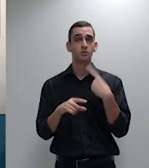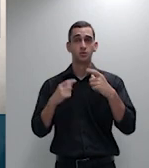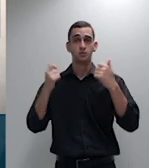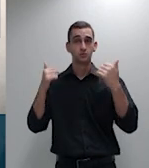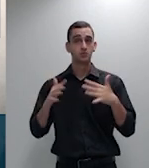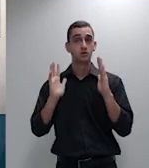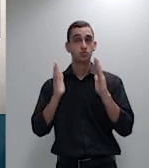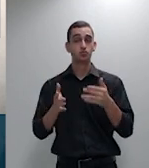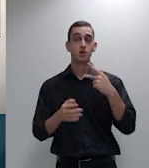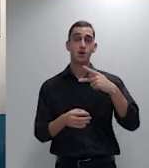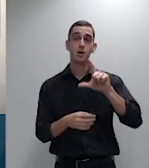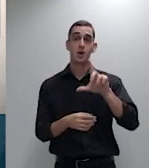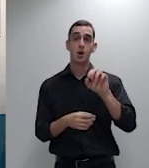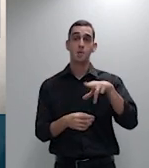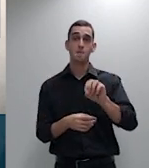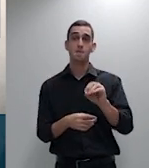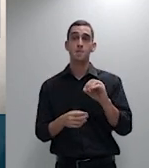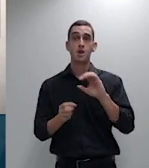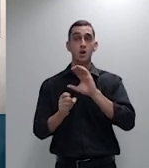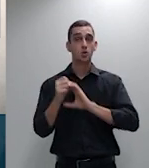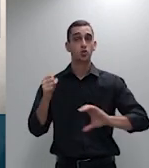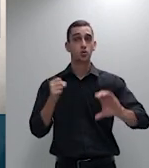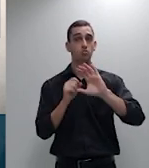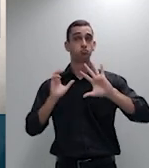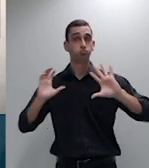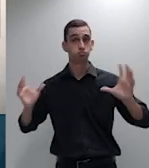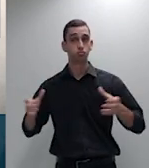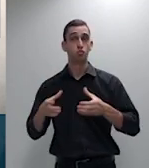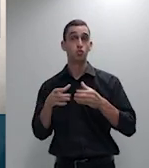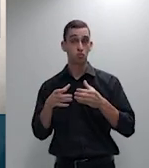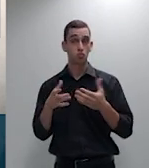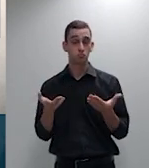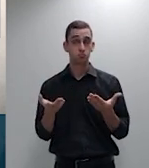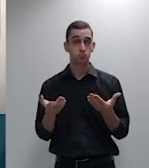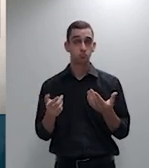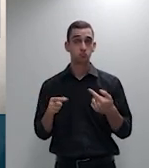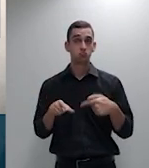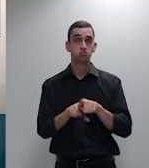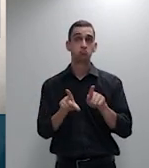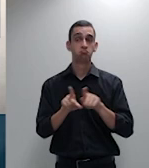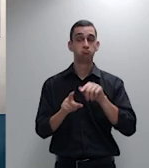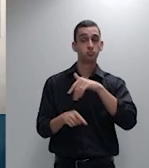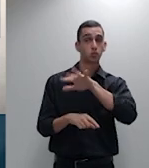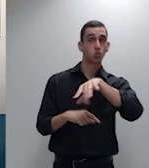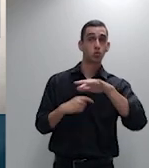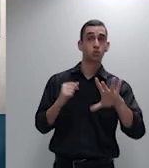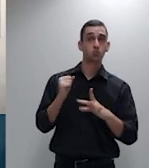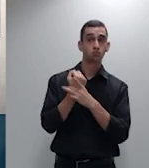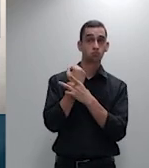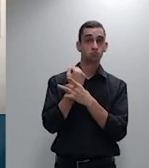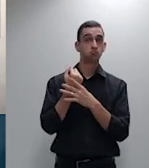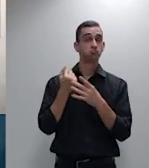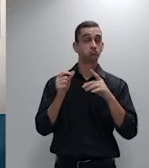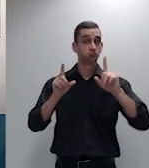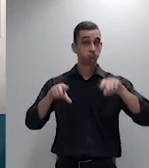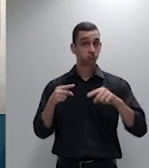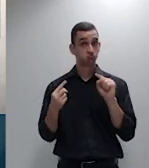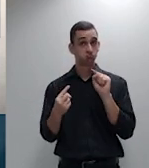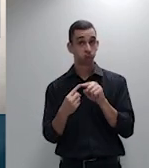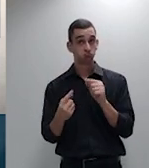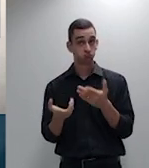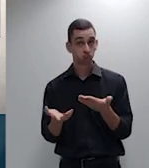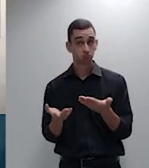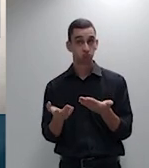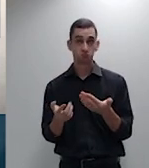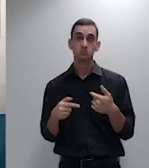muitas vezes não se trata nem de segurados e por suficientes como evidentemente pode-se concluir